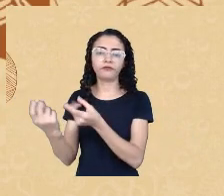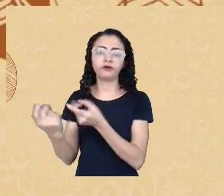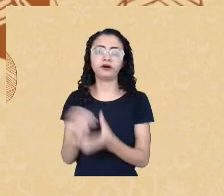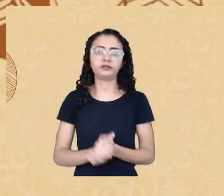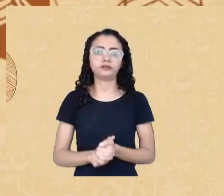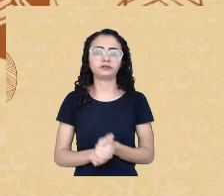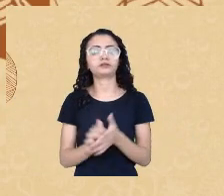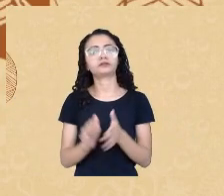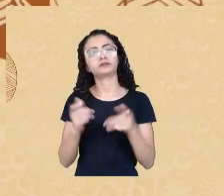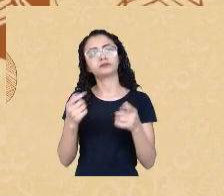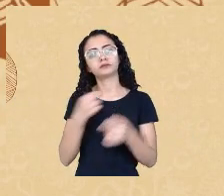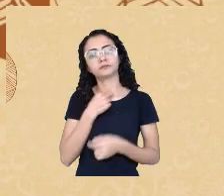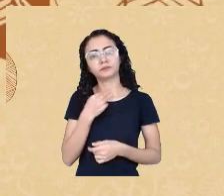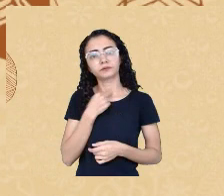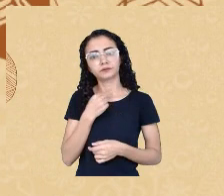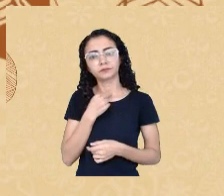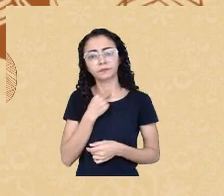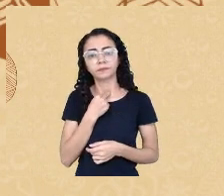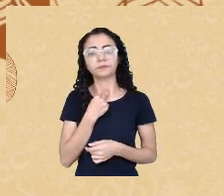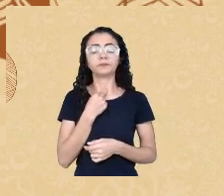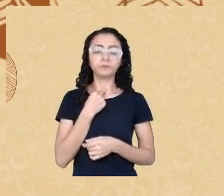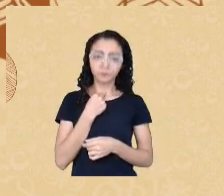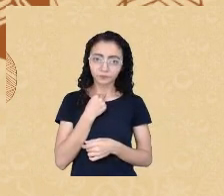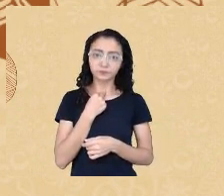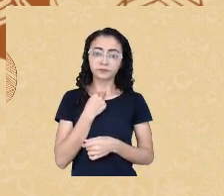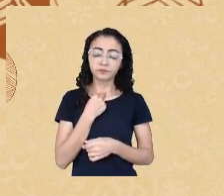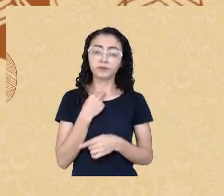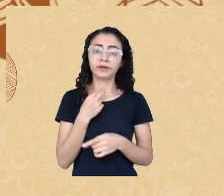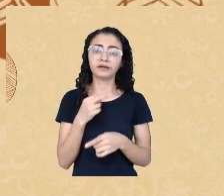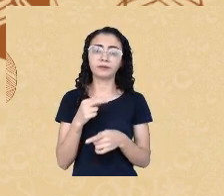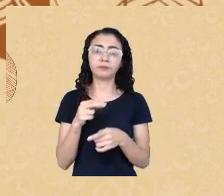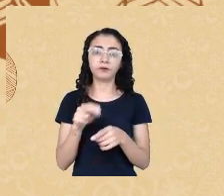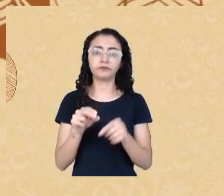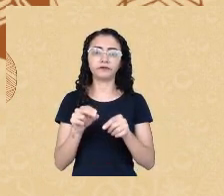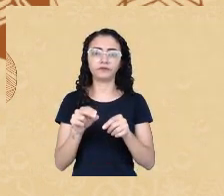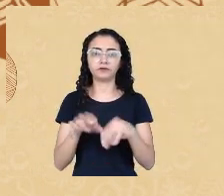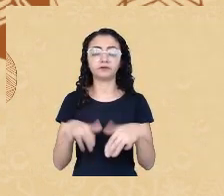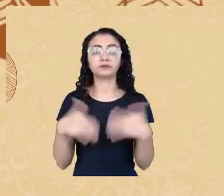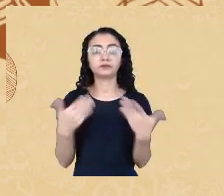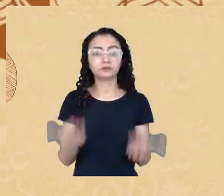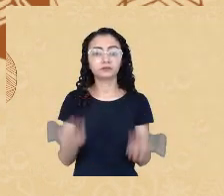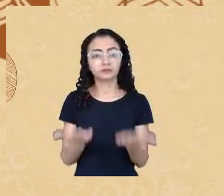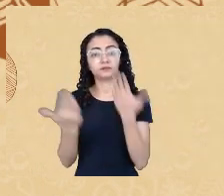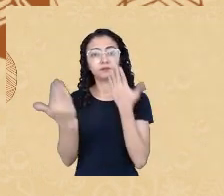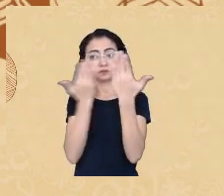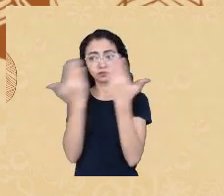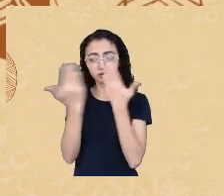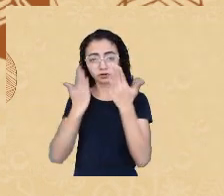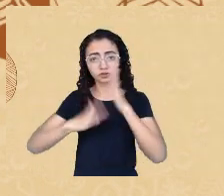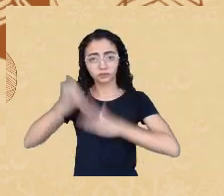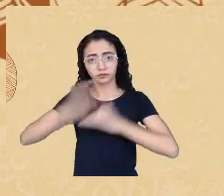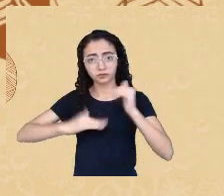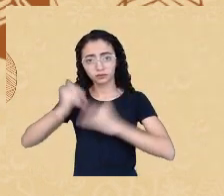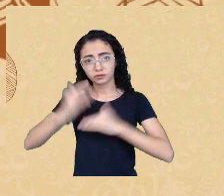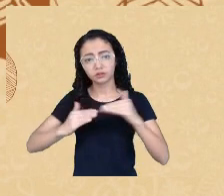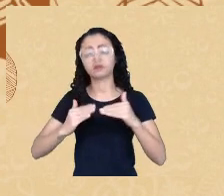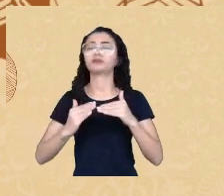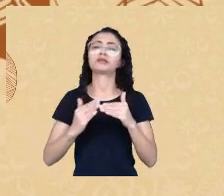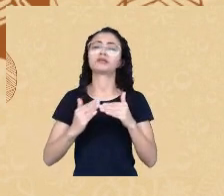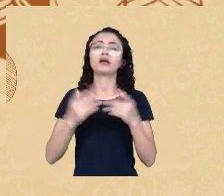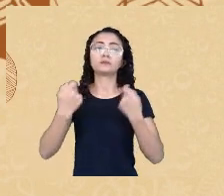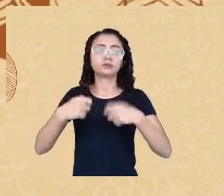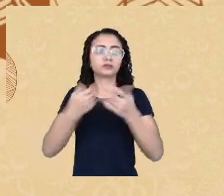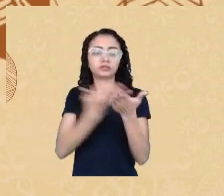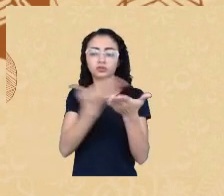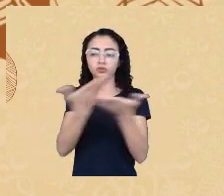reforçar preconceitos, estigmas ou estereótipos. A psicóloga e o psicólogo, na realização tanto de estudos, de pesquisas